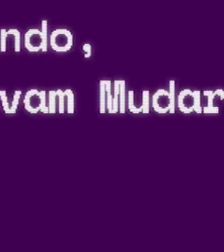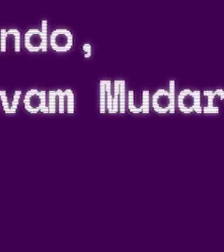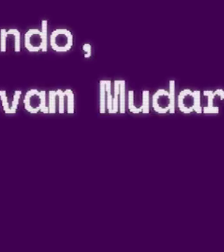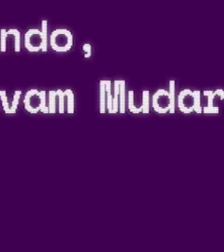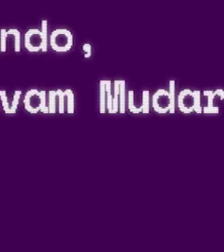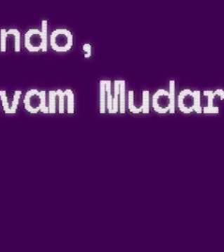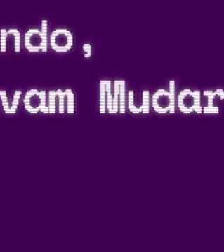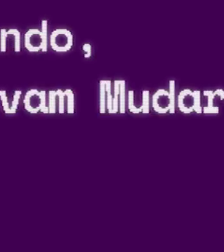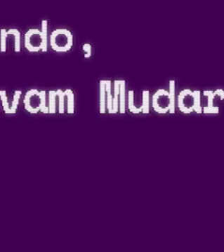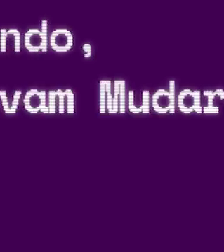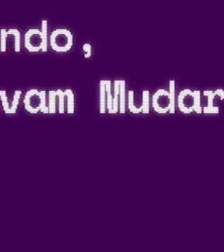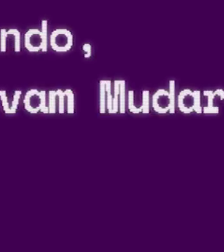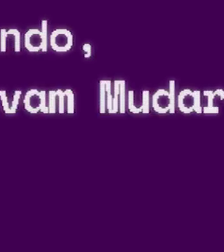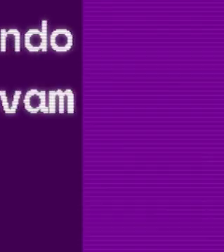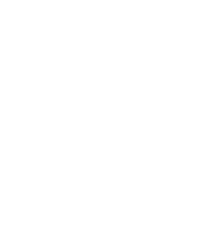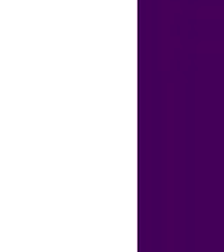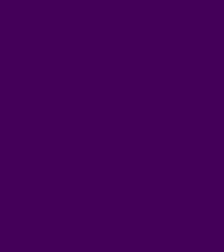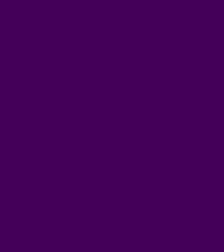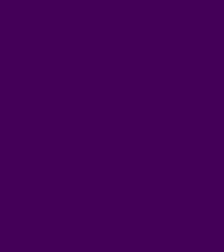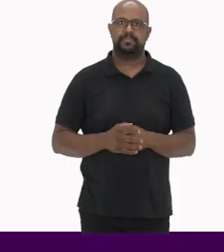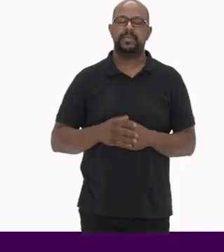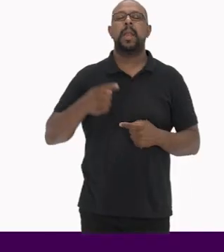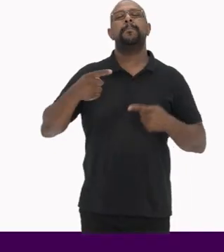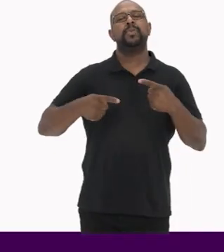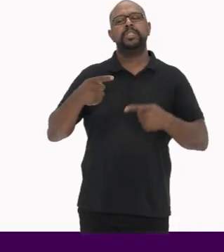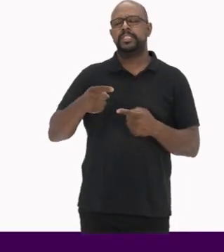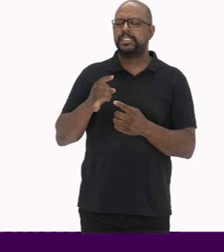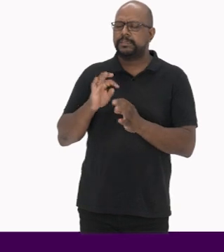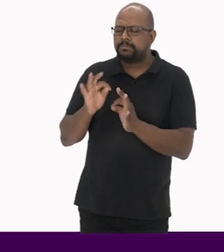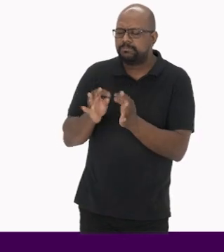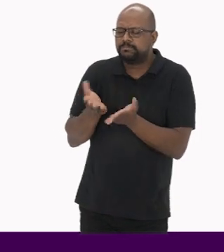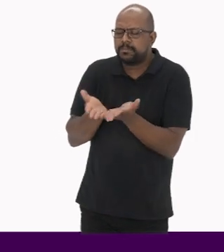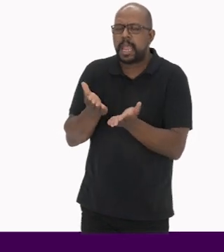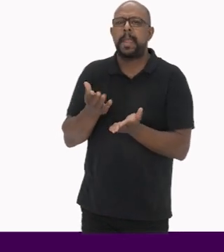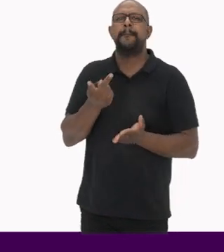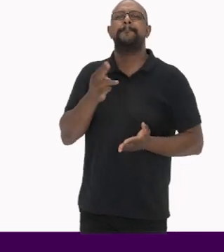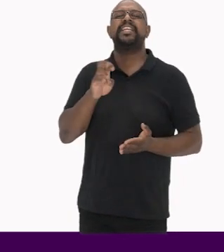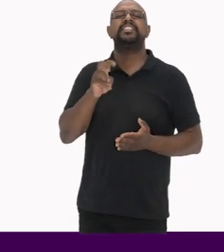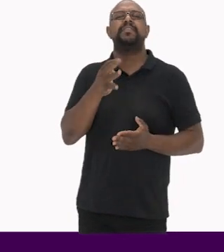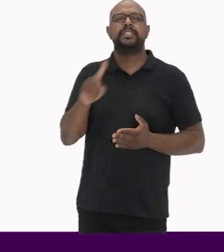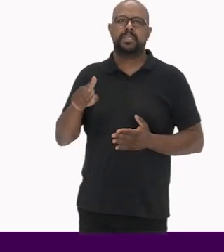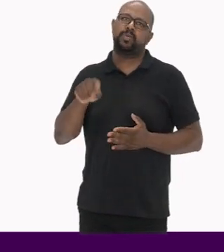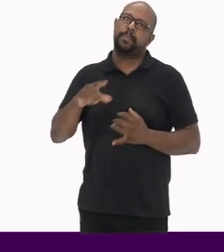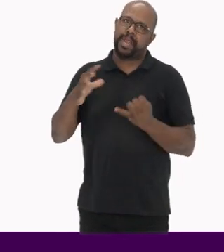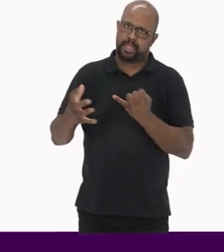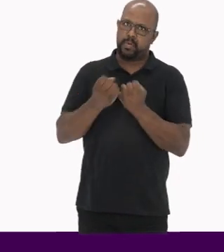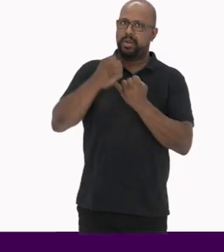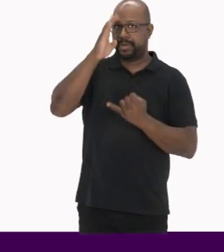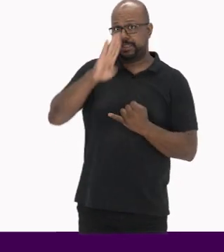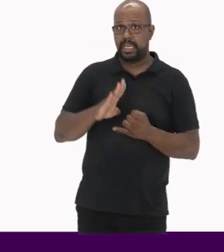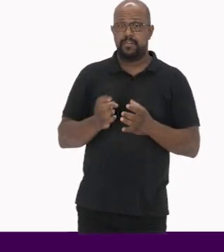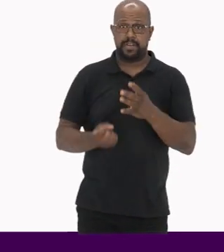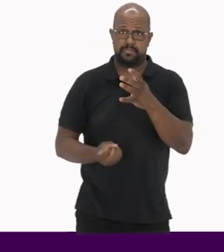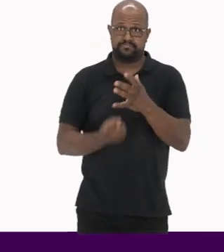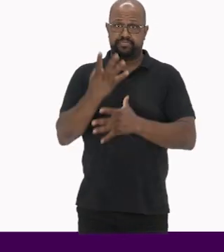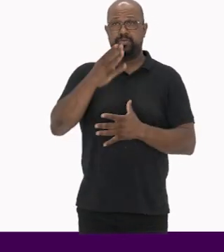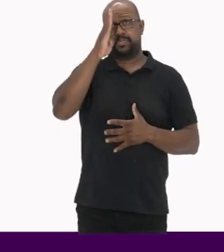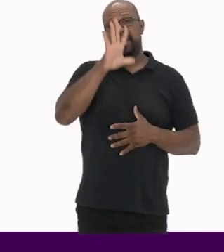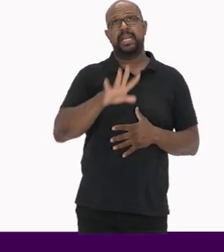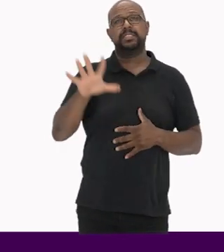1 Se o mundo estava mudando, os patrimônios precisavam mudar A política de preservação do patrimônio brasileiro Ela foi institucionalizada em